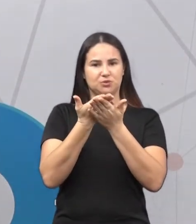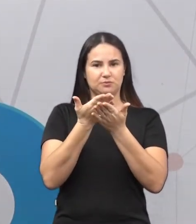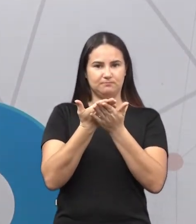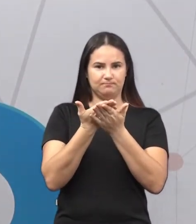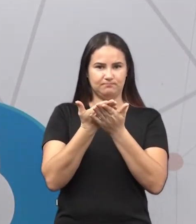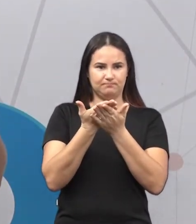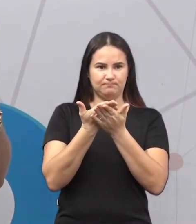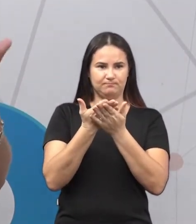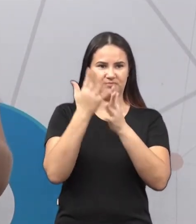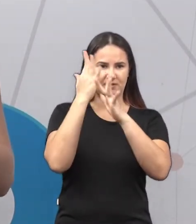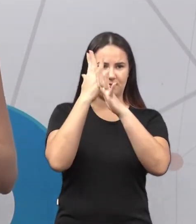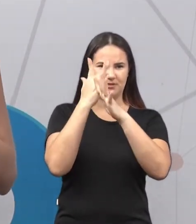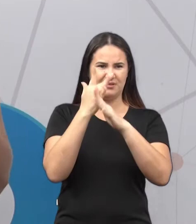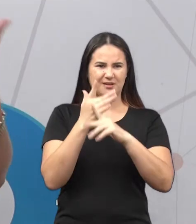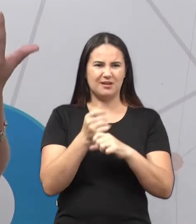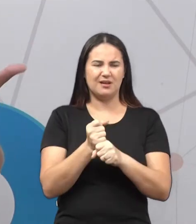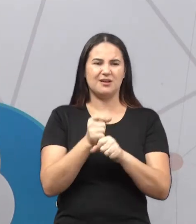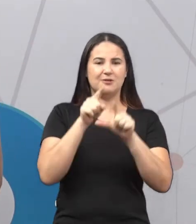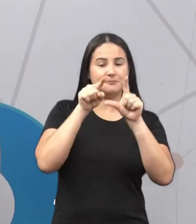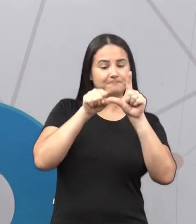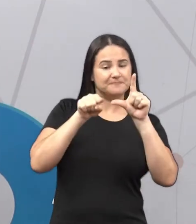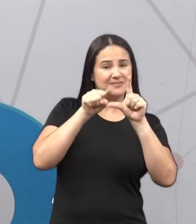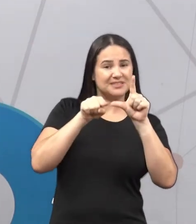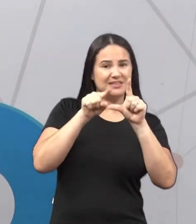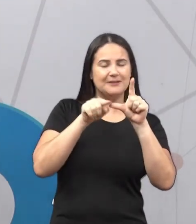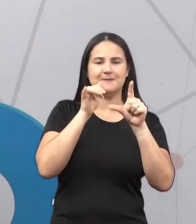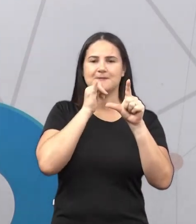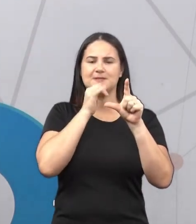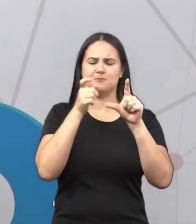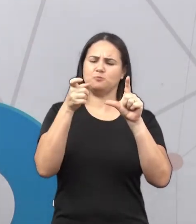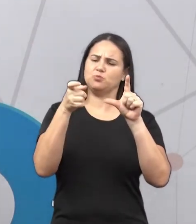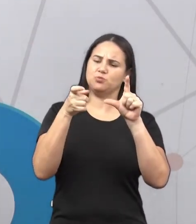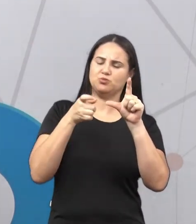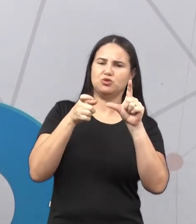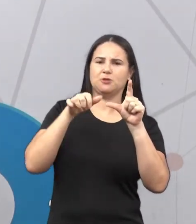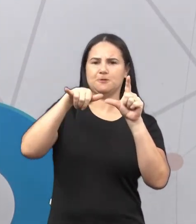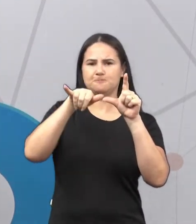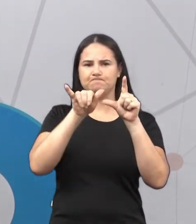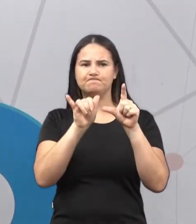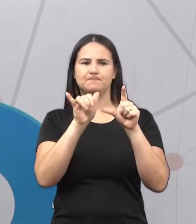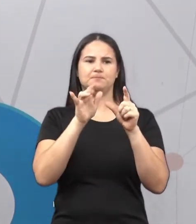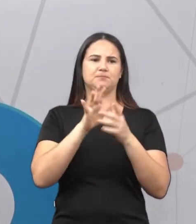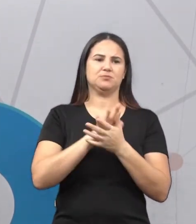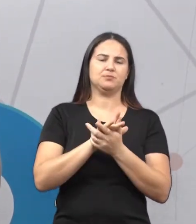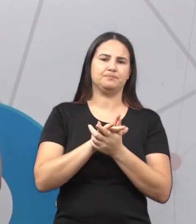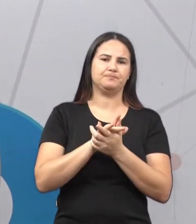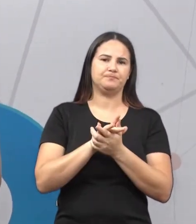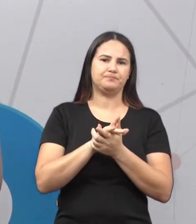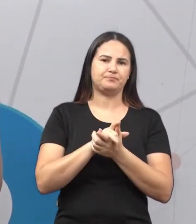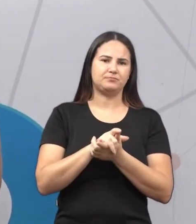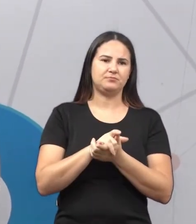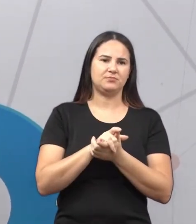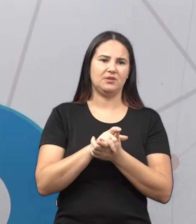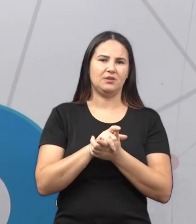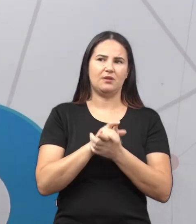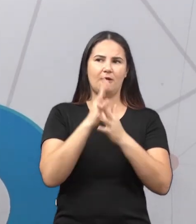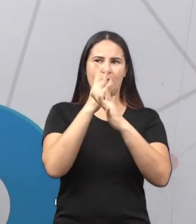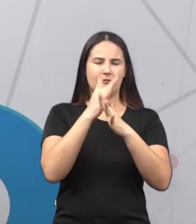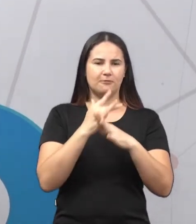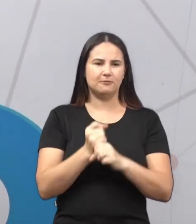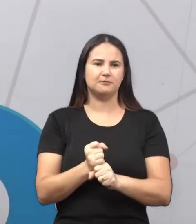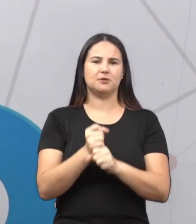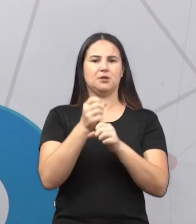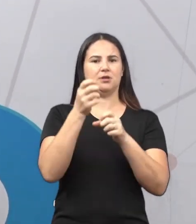álgebra, lida com aquelas letras, né? Que a sempre vê, né? O X, o Y, a aritmética que gente aprendeu até agora, a questão da